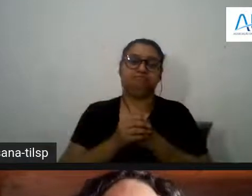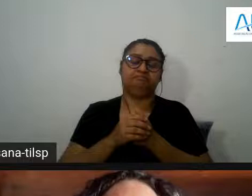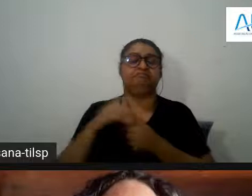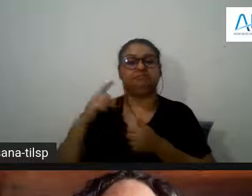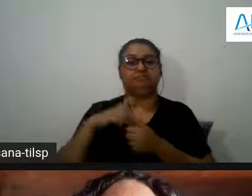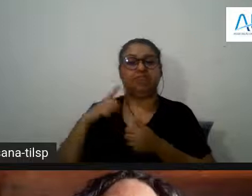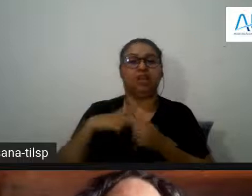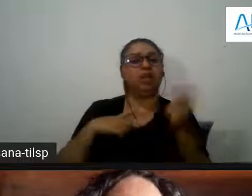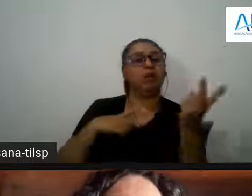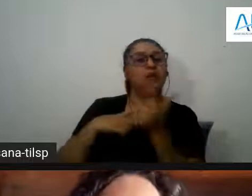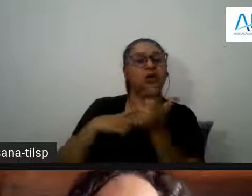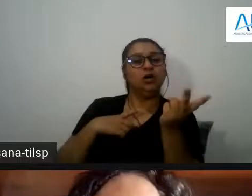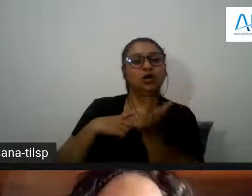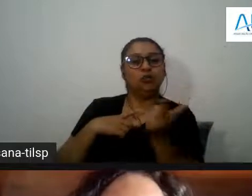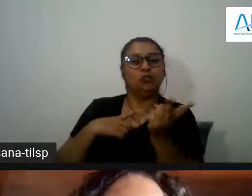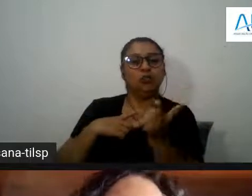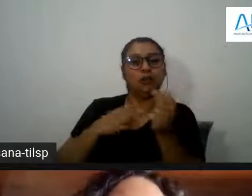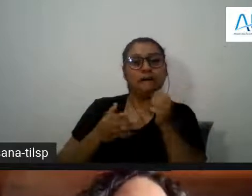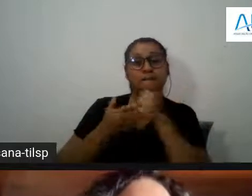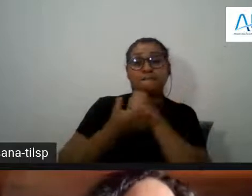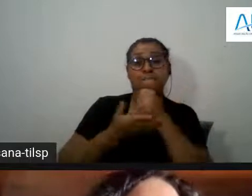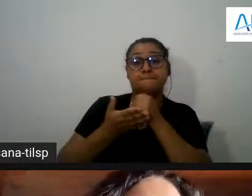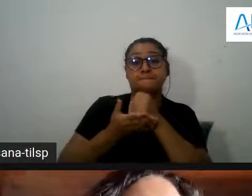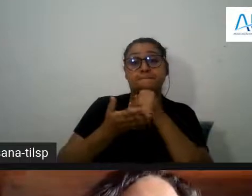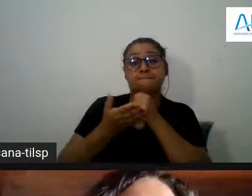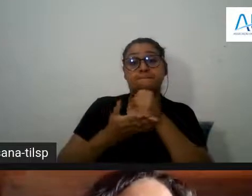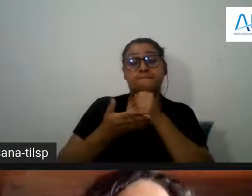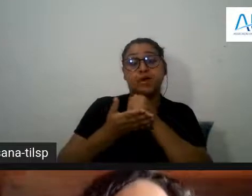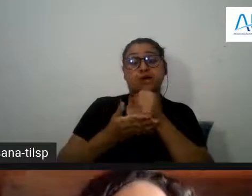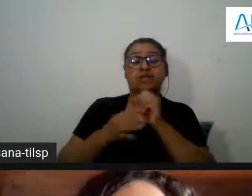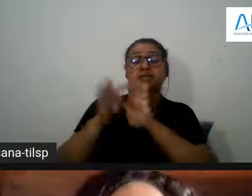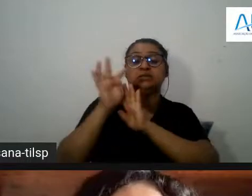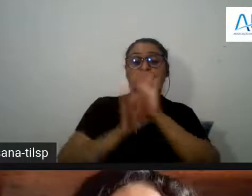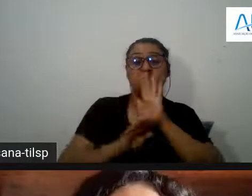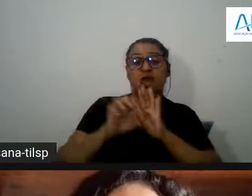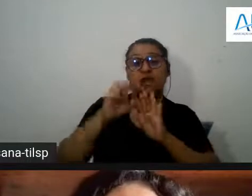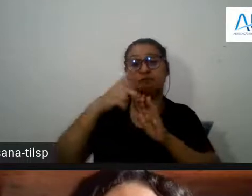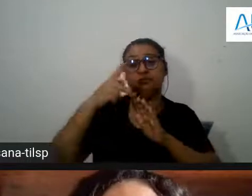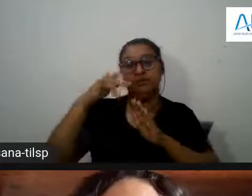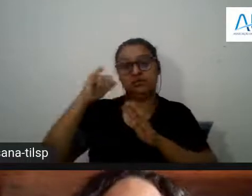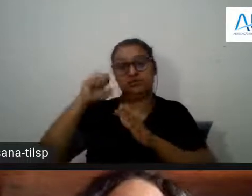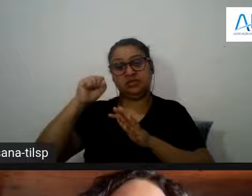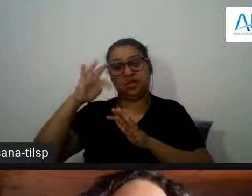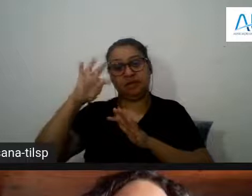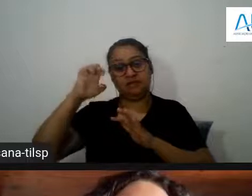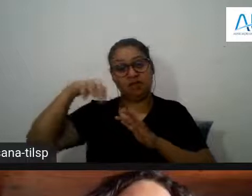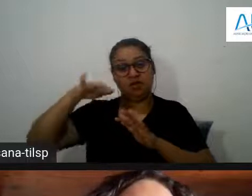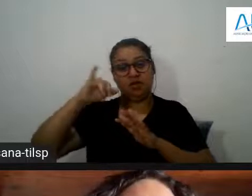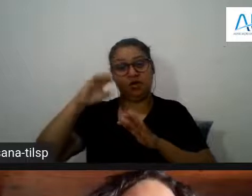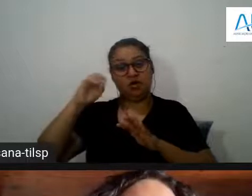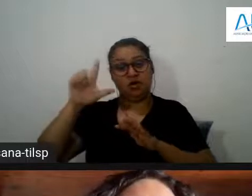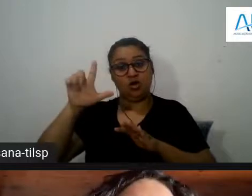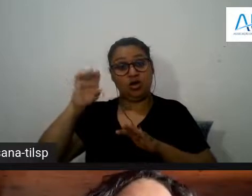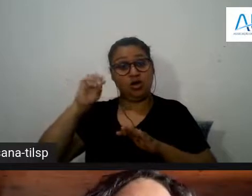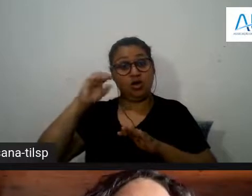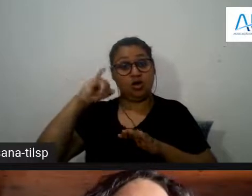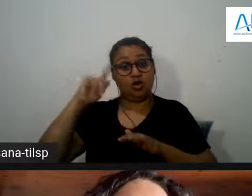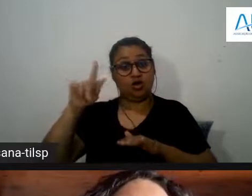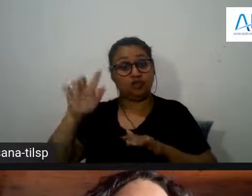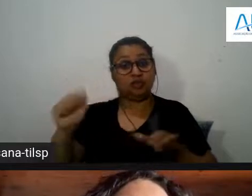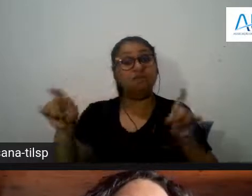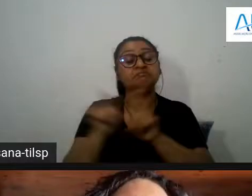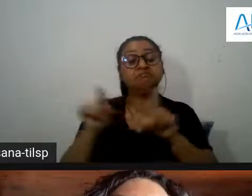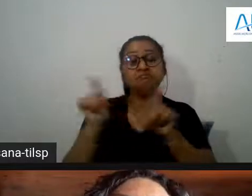duas utilizam a base teórica e epistemológica do interacionismo socio-excursivo que tem como um dos princípios fundamentais